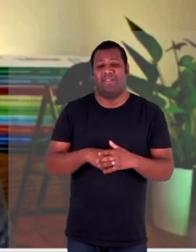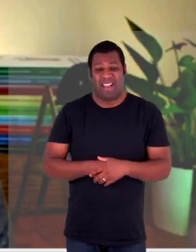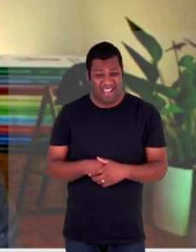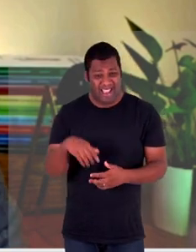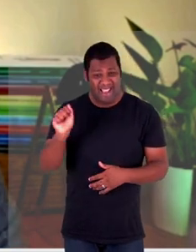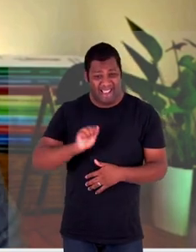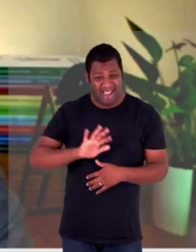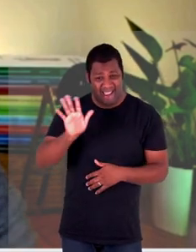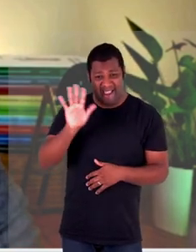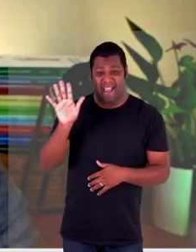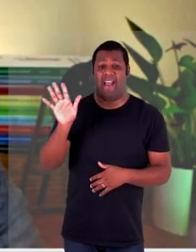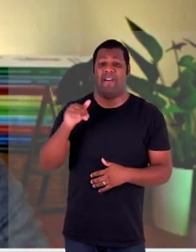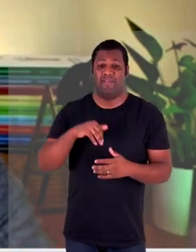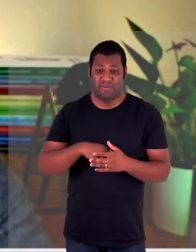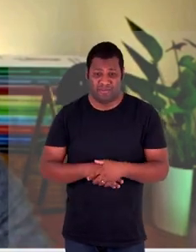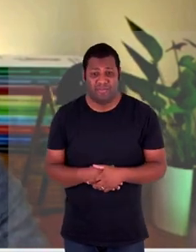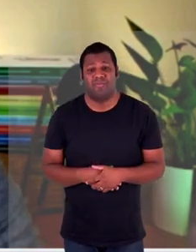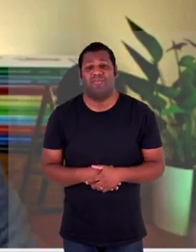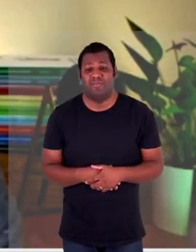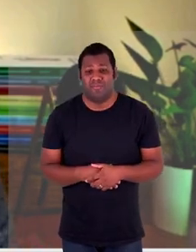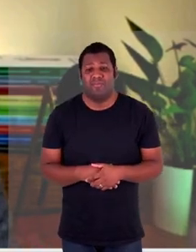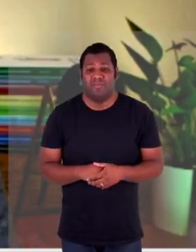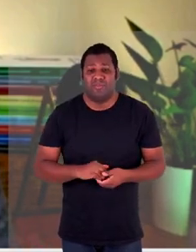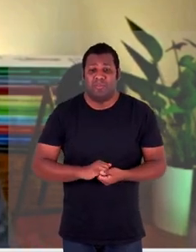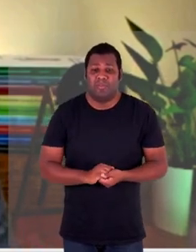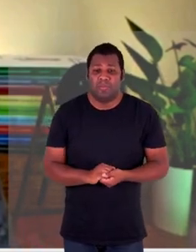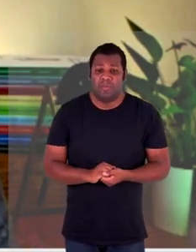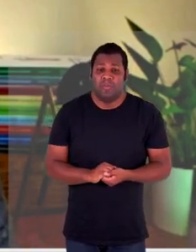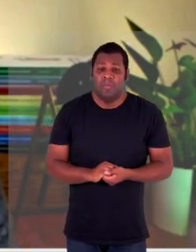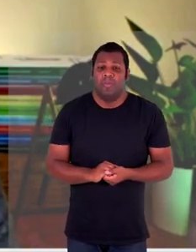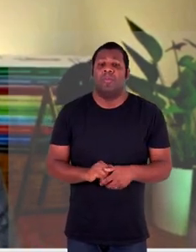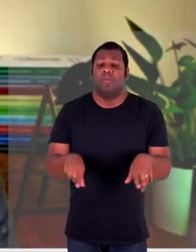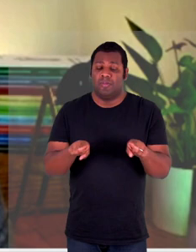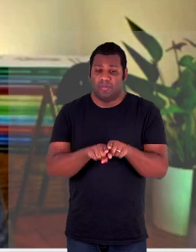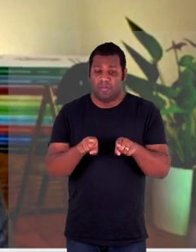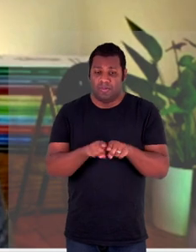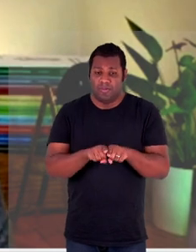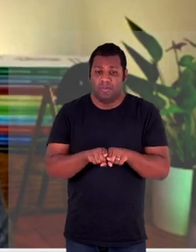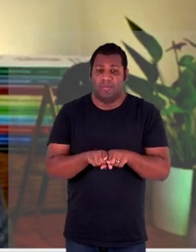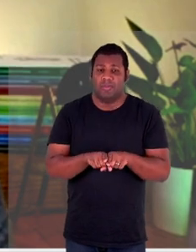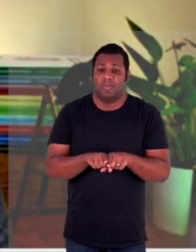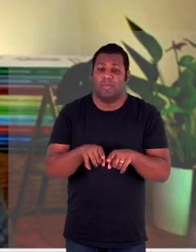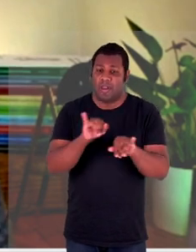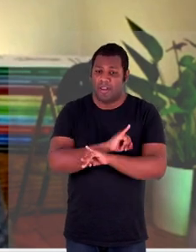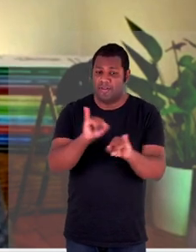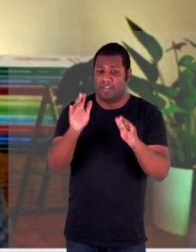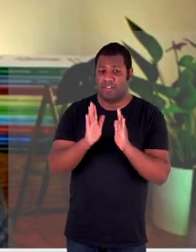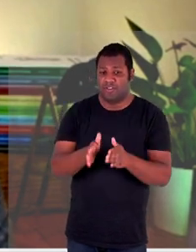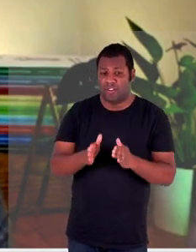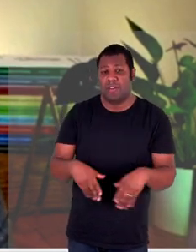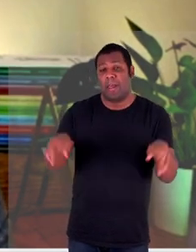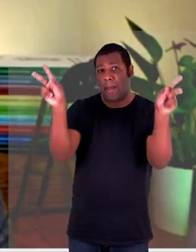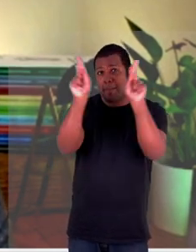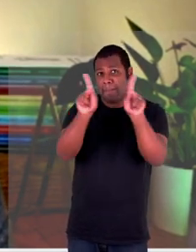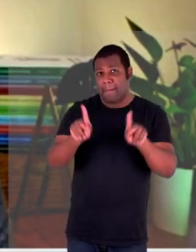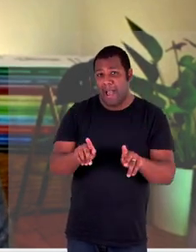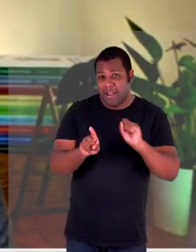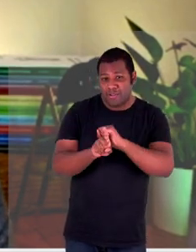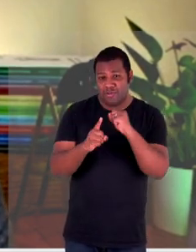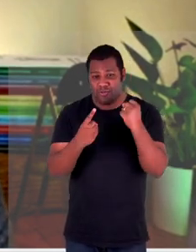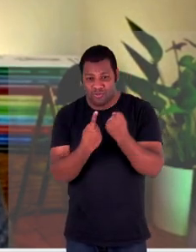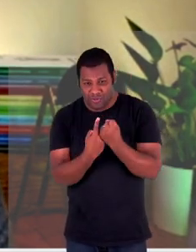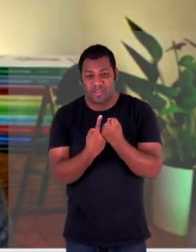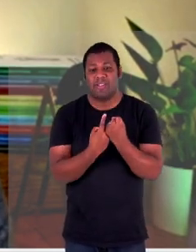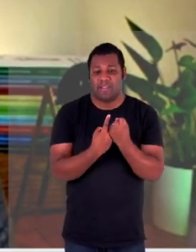pela via regular pela via contínua além do que como eu disse a paz social e a boa convivência